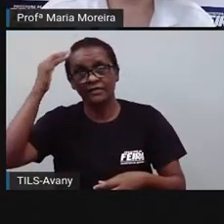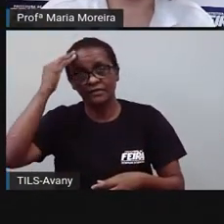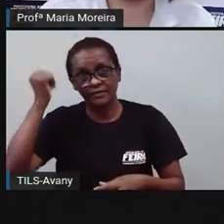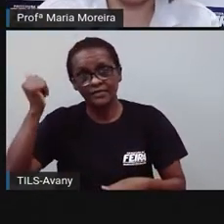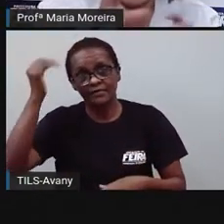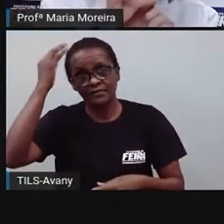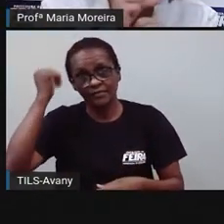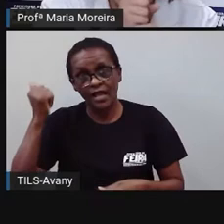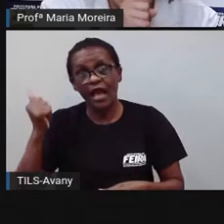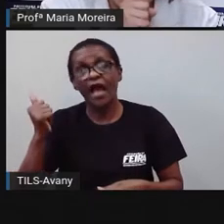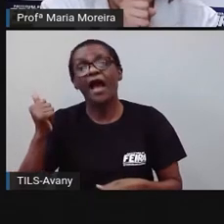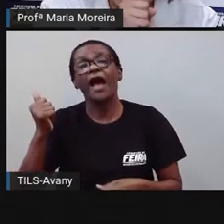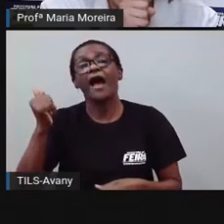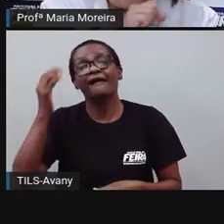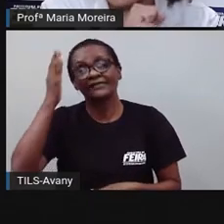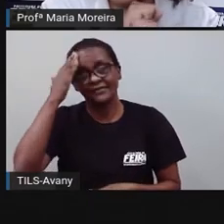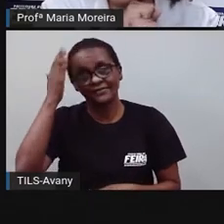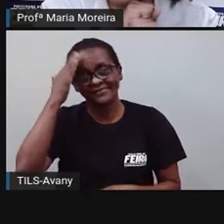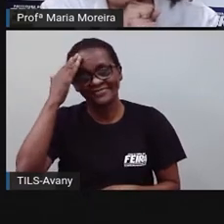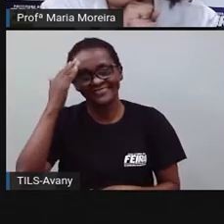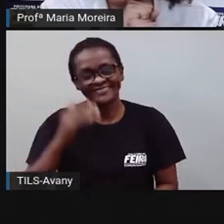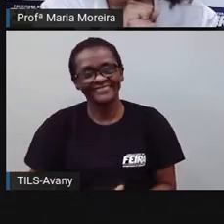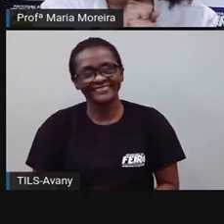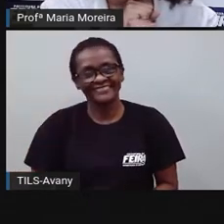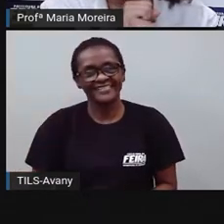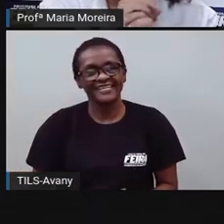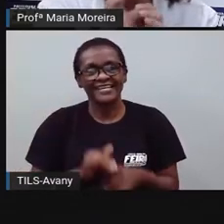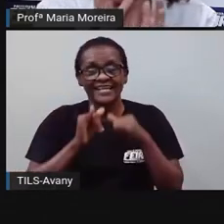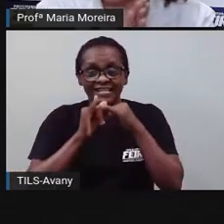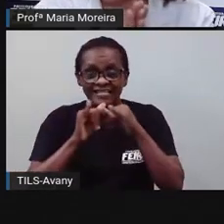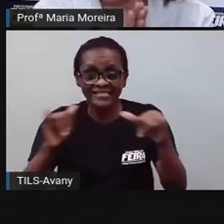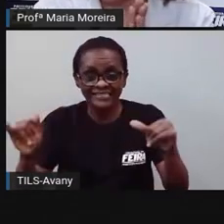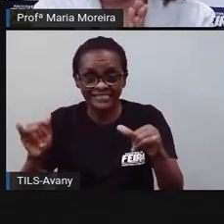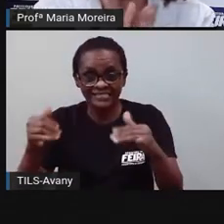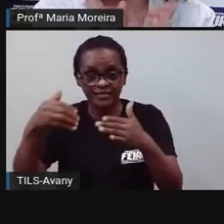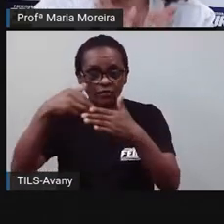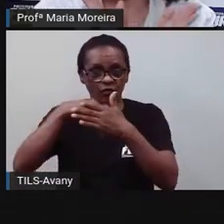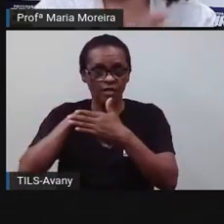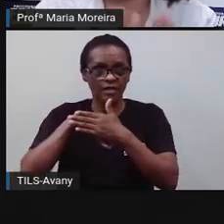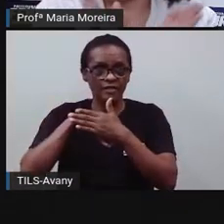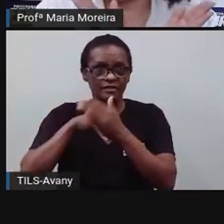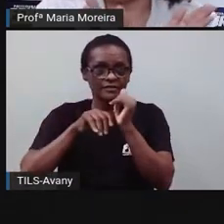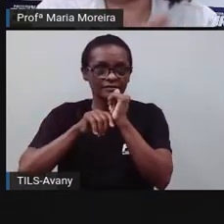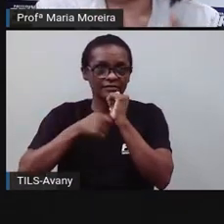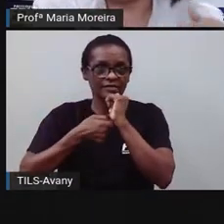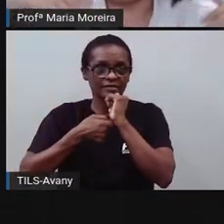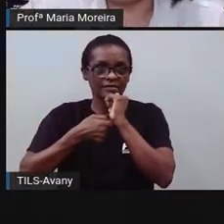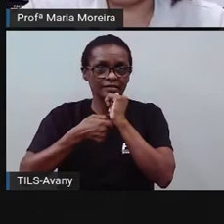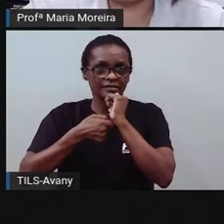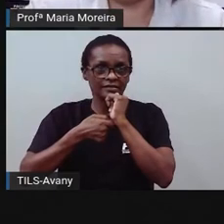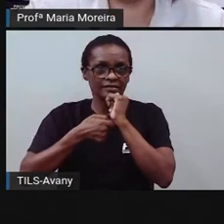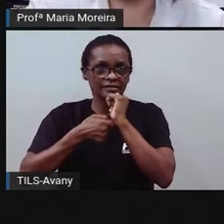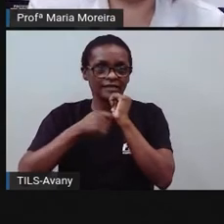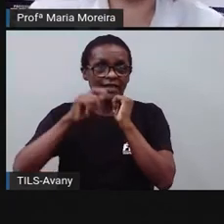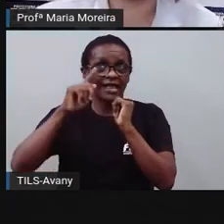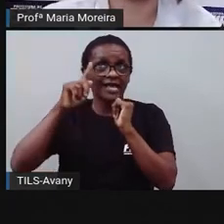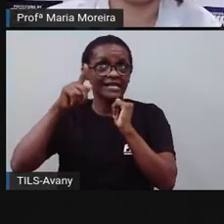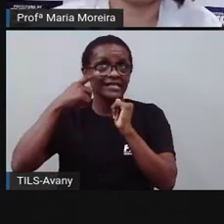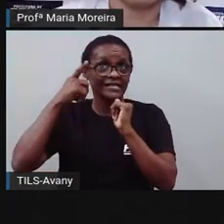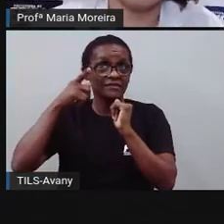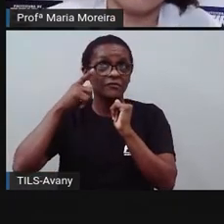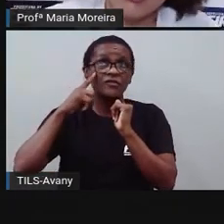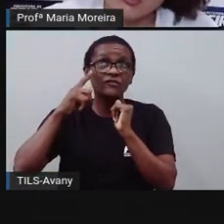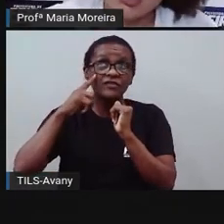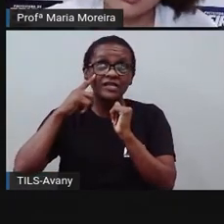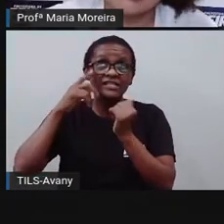se eu tenho uma notícia e, ó, guardo, fico caladinha e, ó, se é uma notícia importante de conhecimento de todos, eu preciso